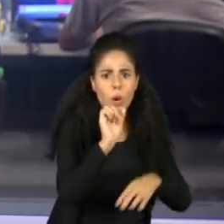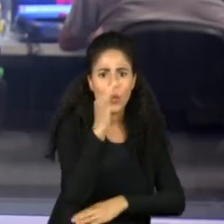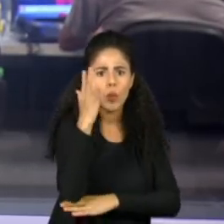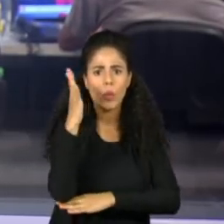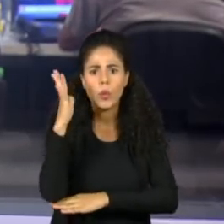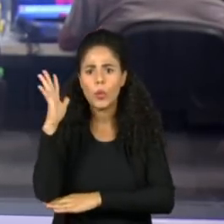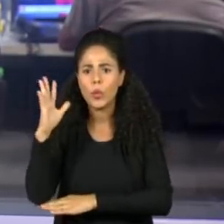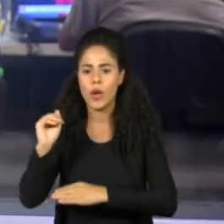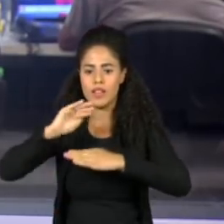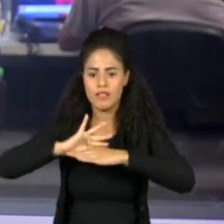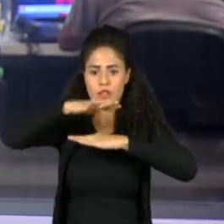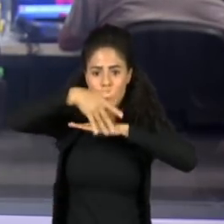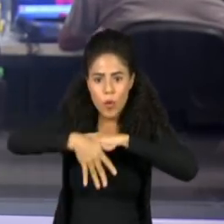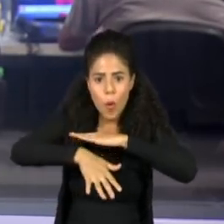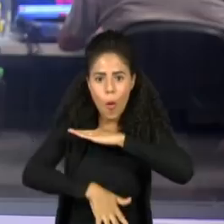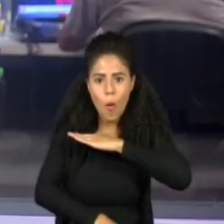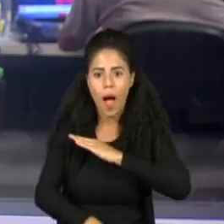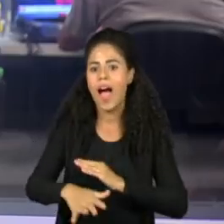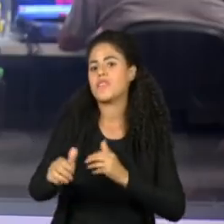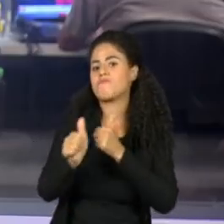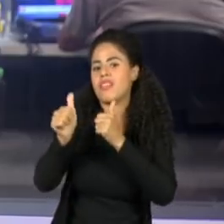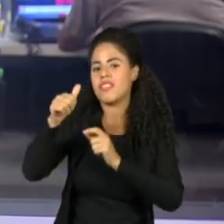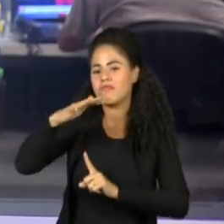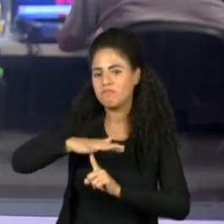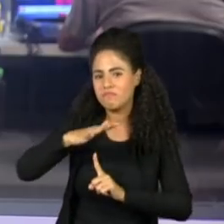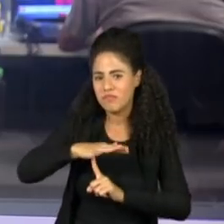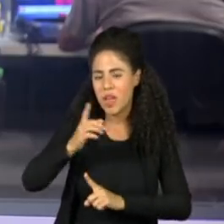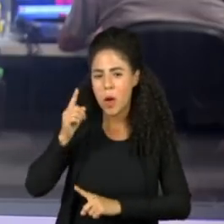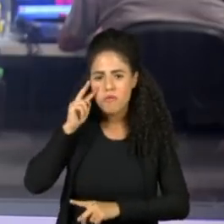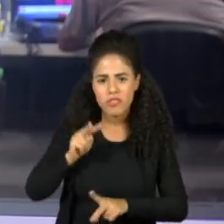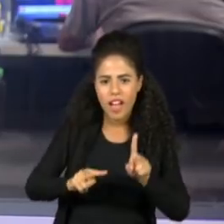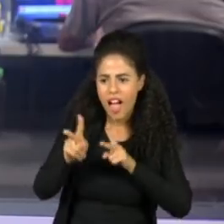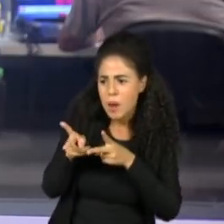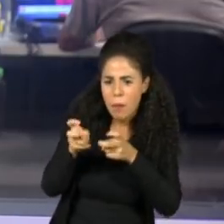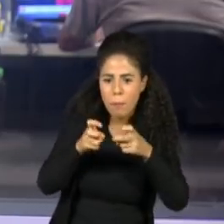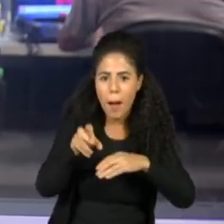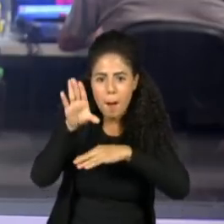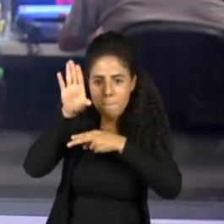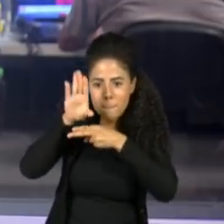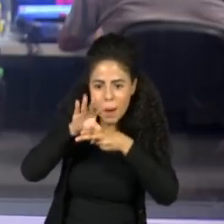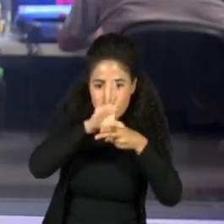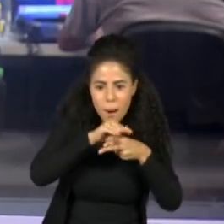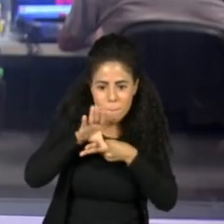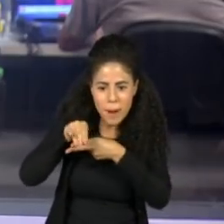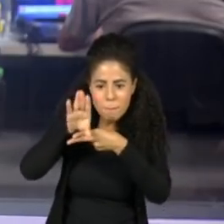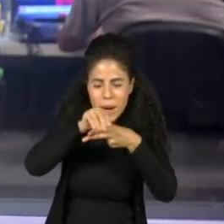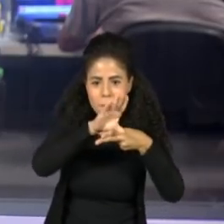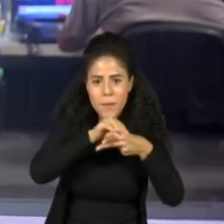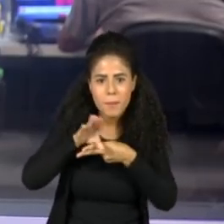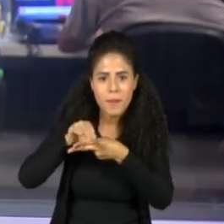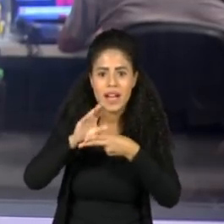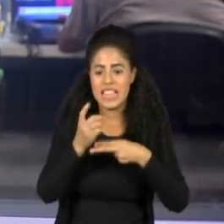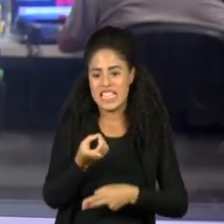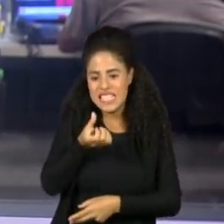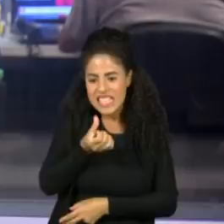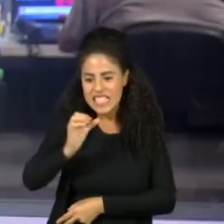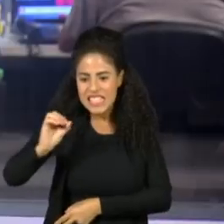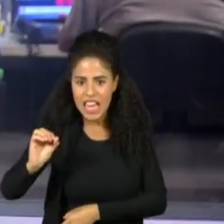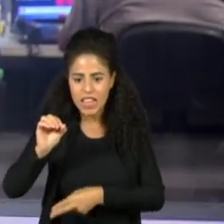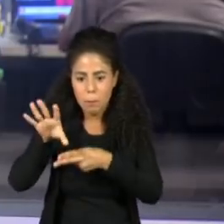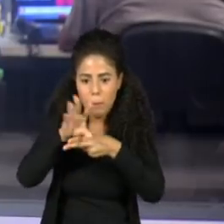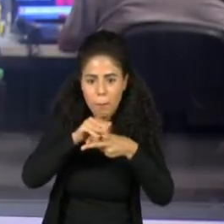do Iguaçu, no oeste do Paraná. A imagem foi capturada por uma das armadilhas fotográficas, são 60 armadilhas